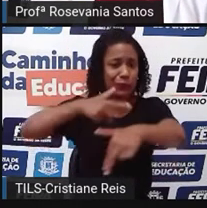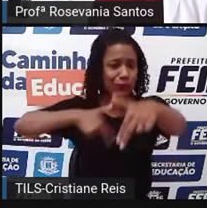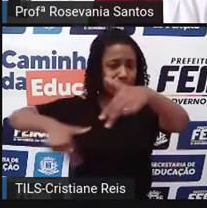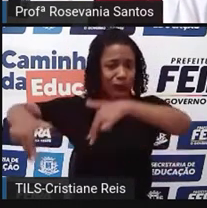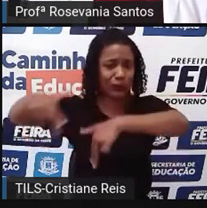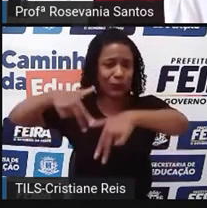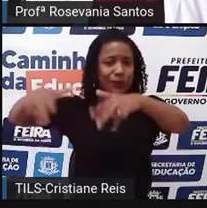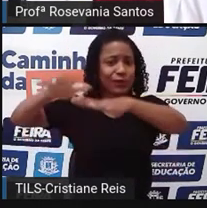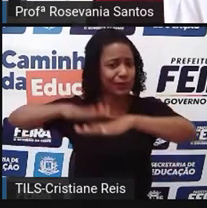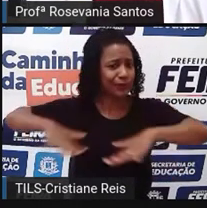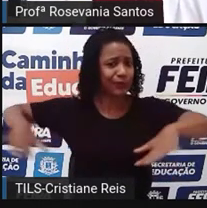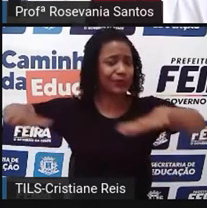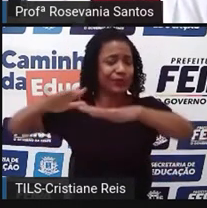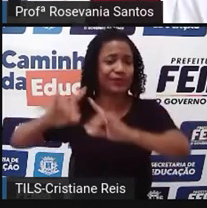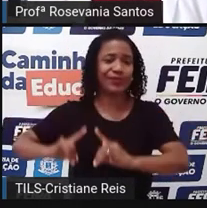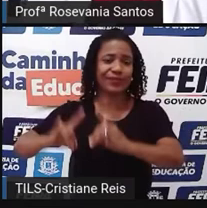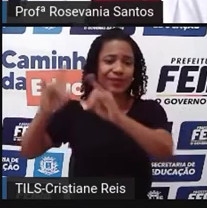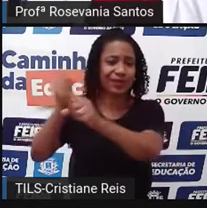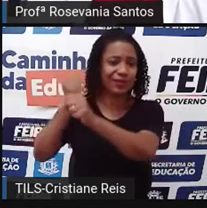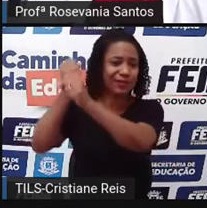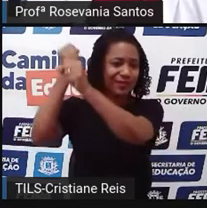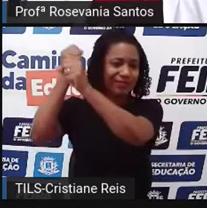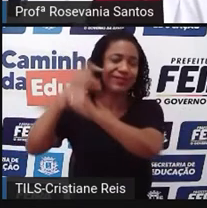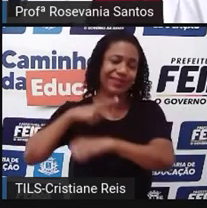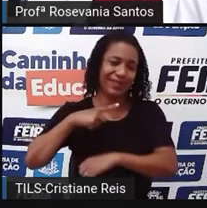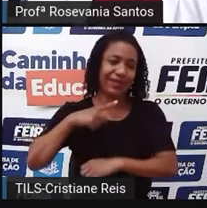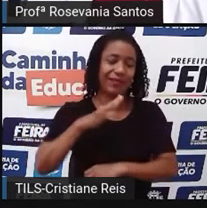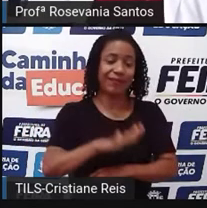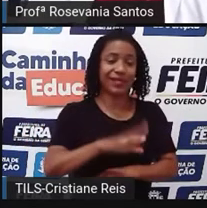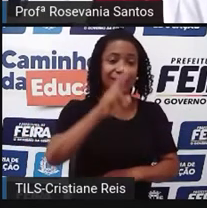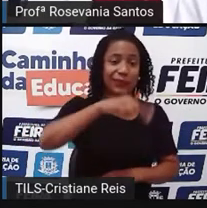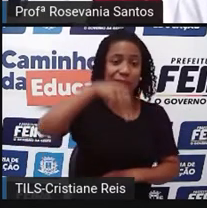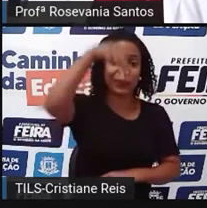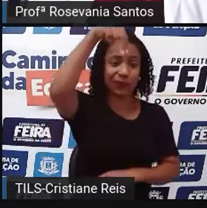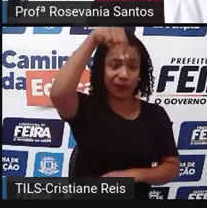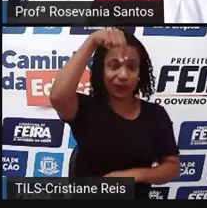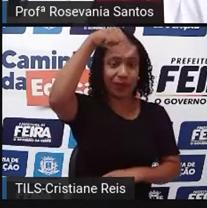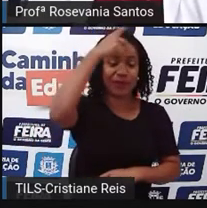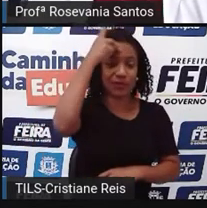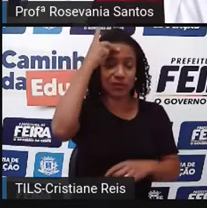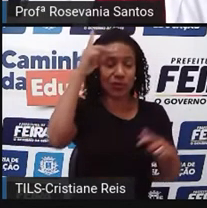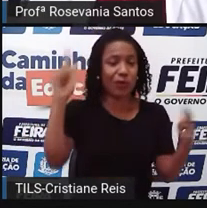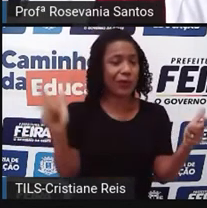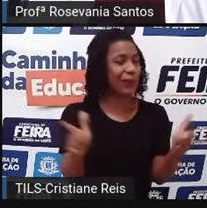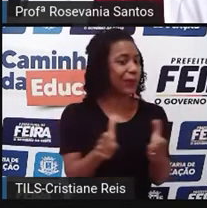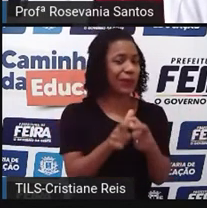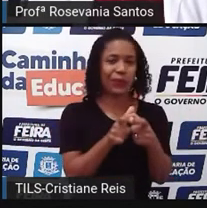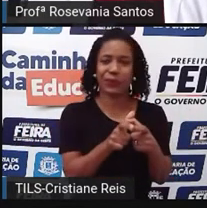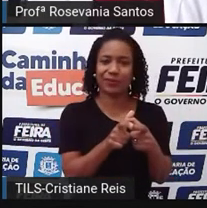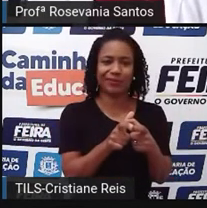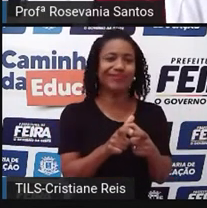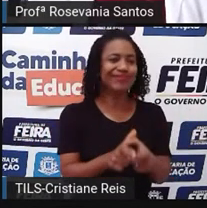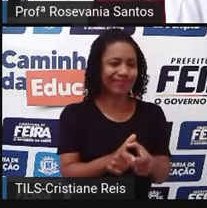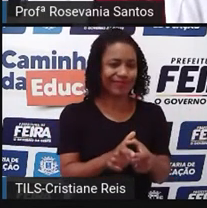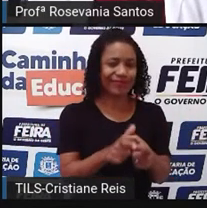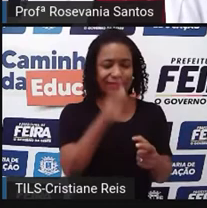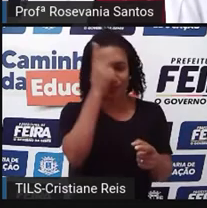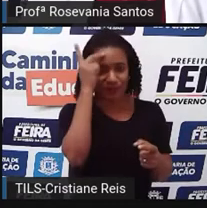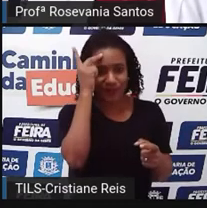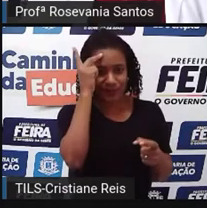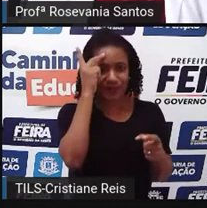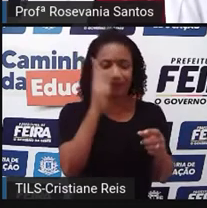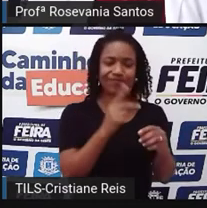habitada, mas a região nordeste não, a densidade demográfica é bem baixinha, ou seja, a maioria das pessoas vivem